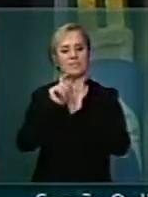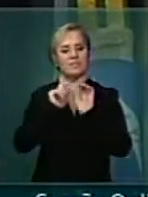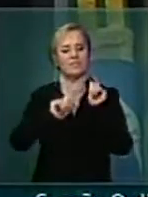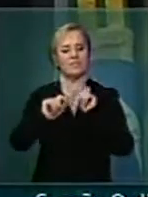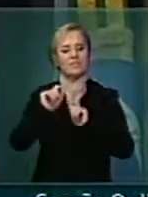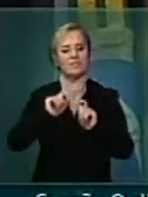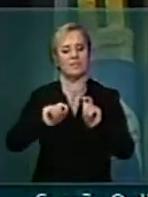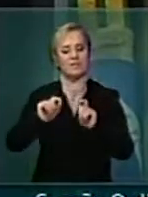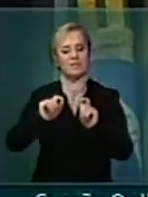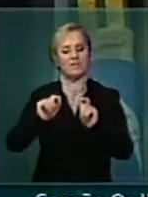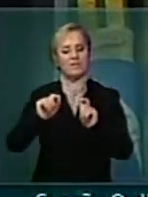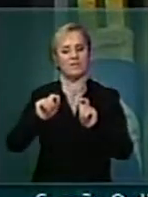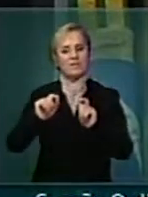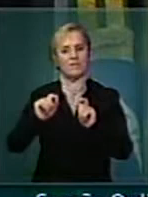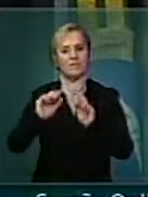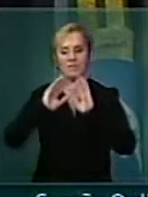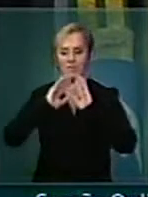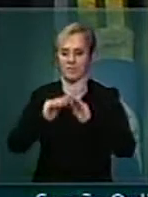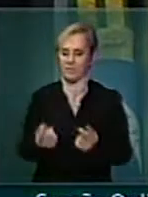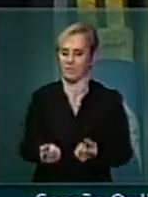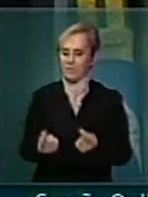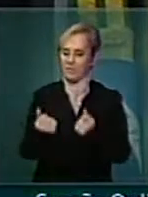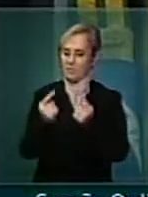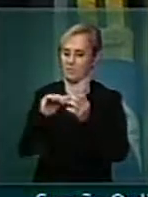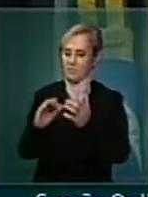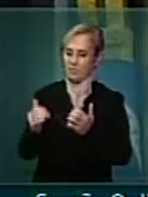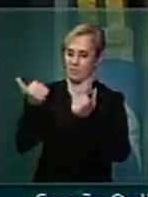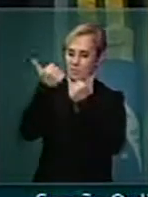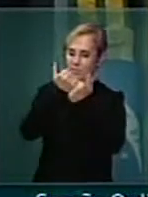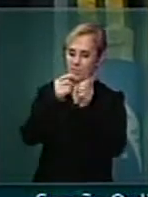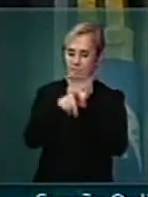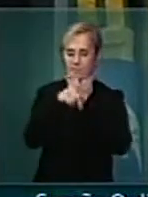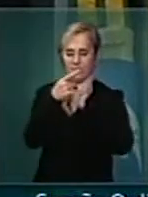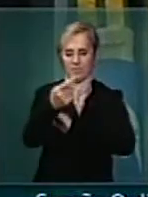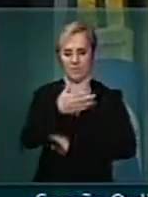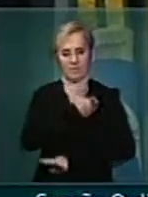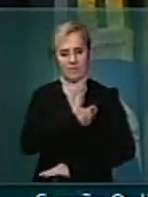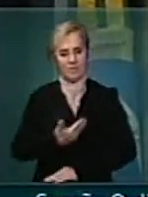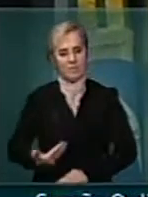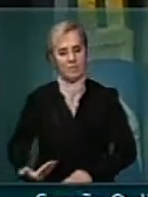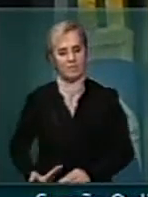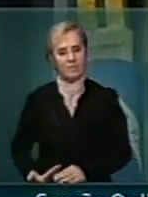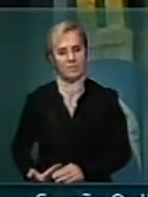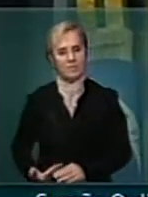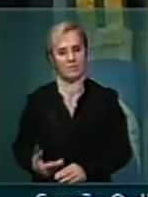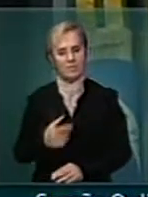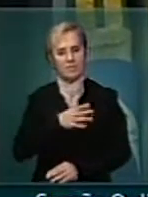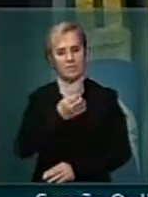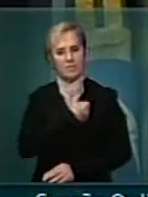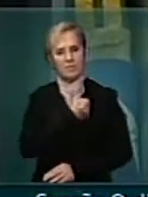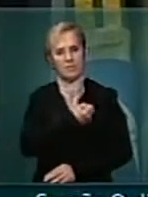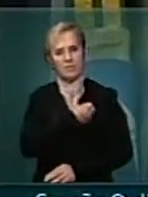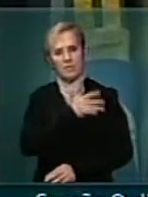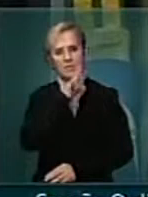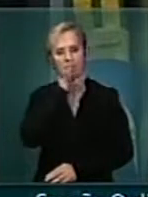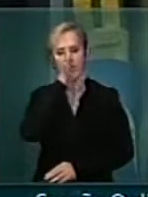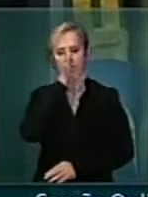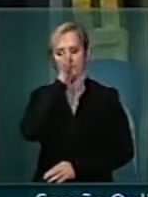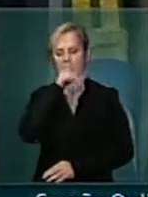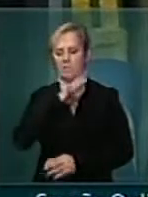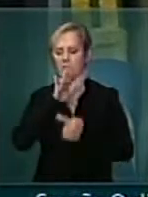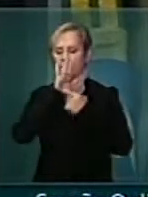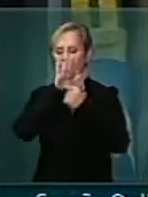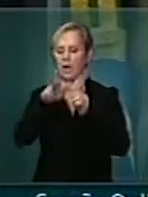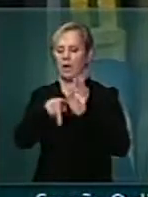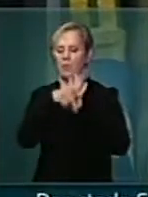créditos suplementares que o governo, em número excessivo, apresenta ao Congresso